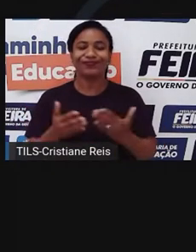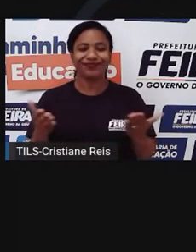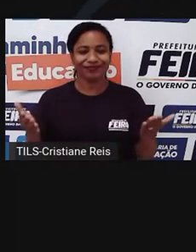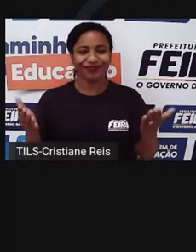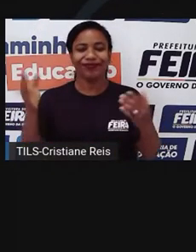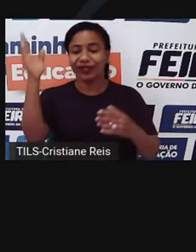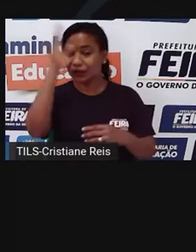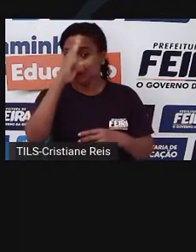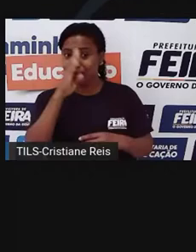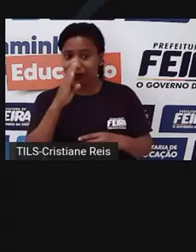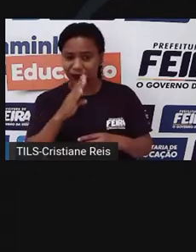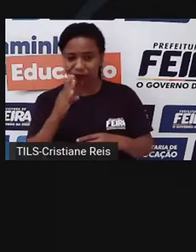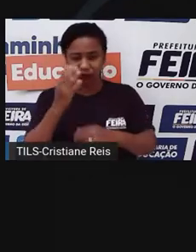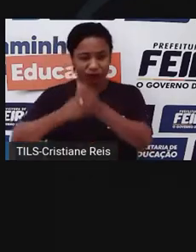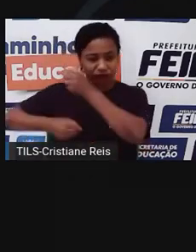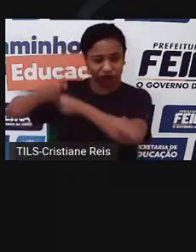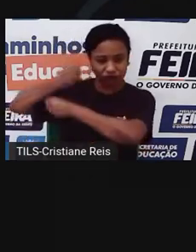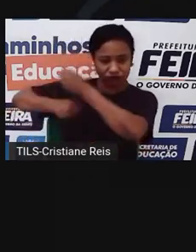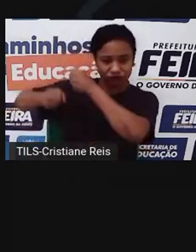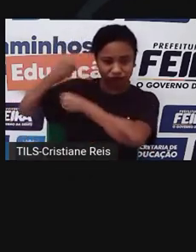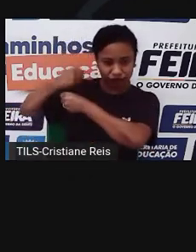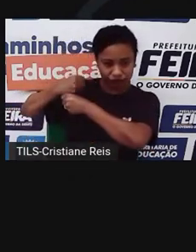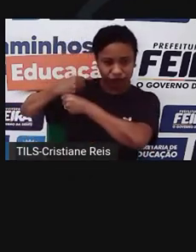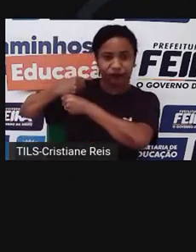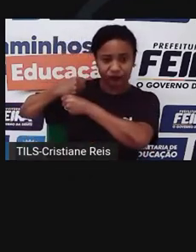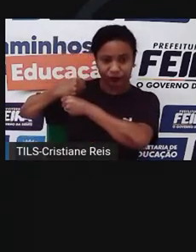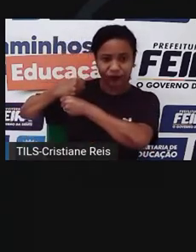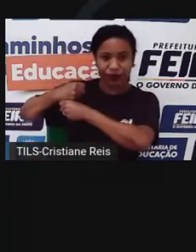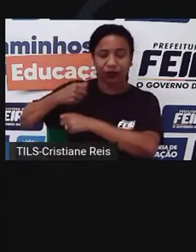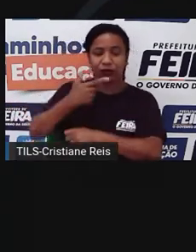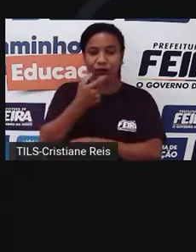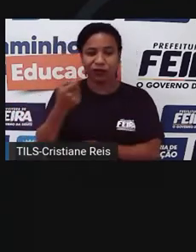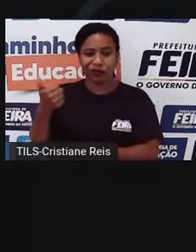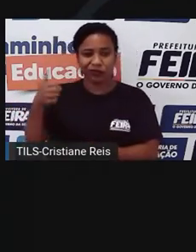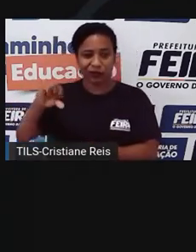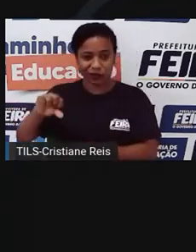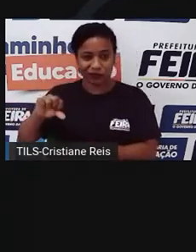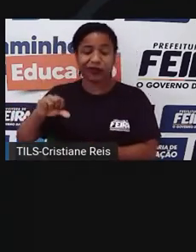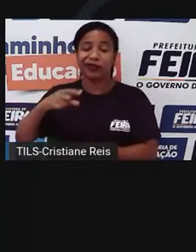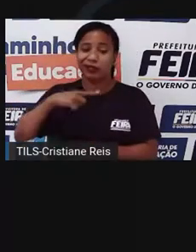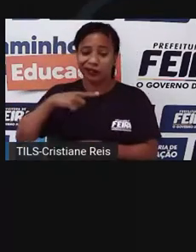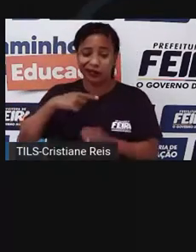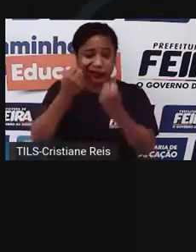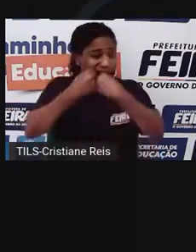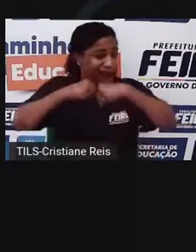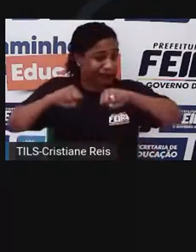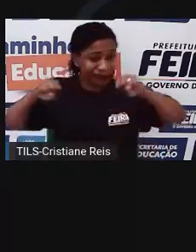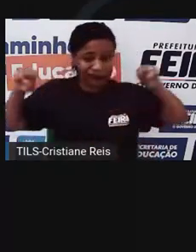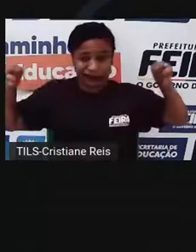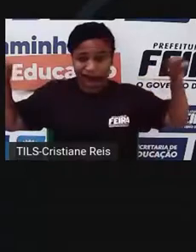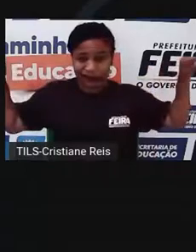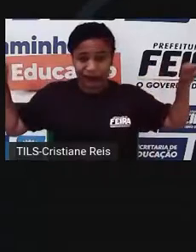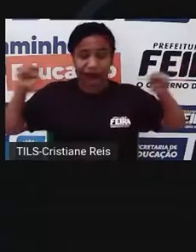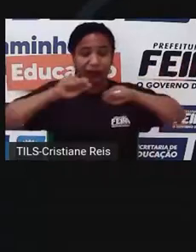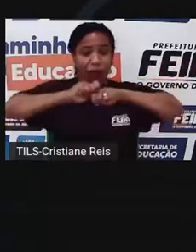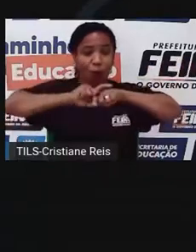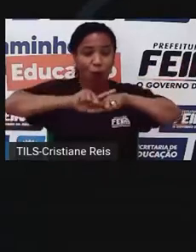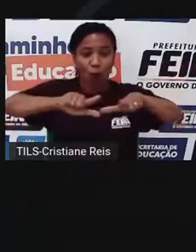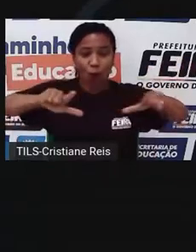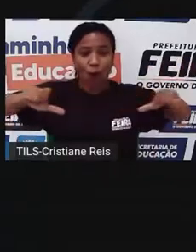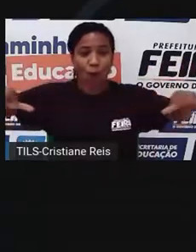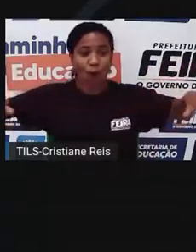desmatou, em 2019, 9.750 quilômetros quadrados de floresta primária.